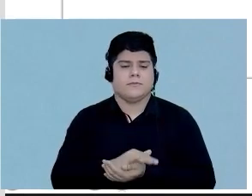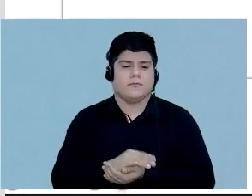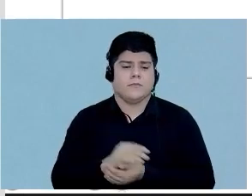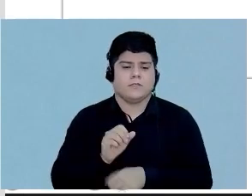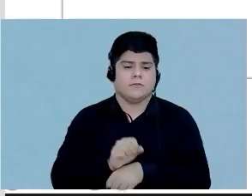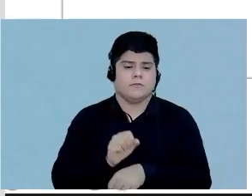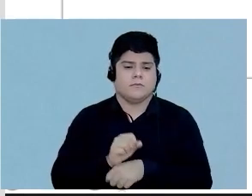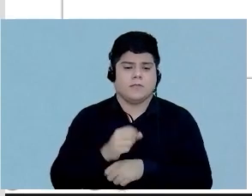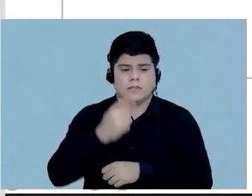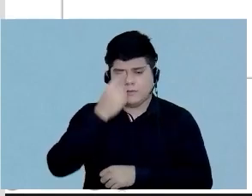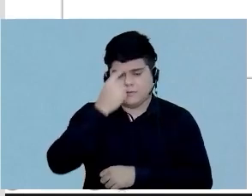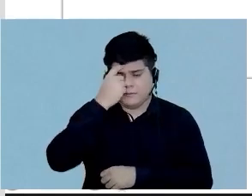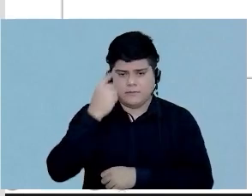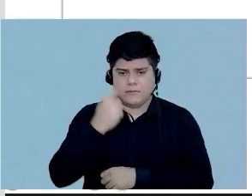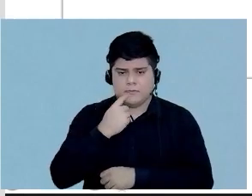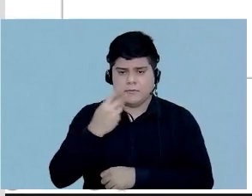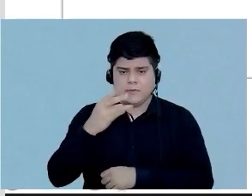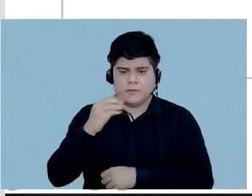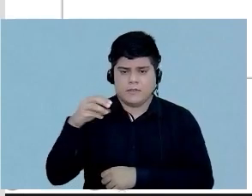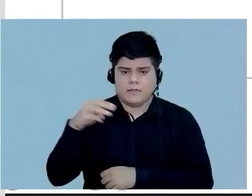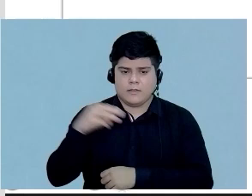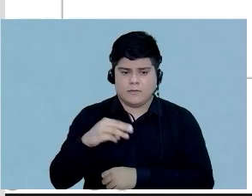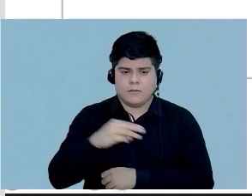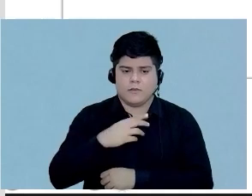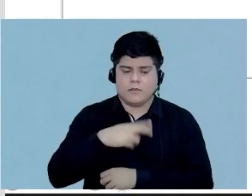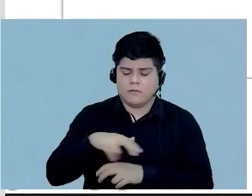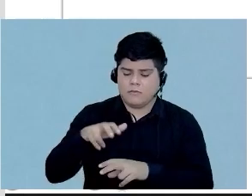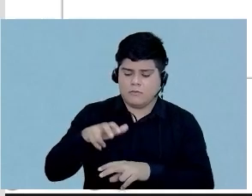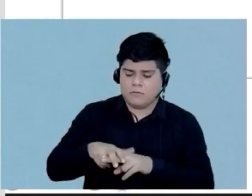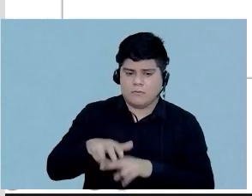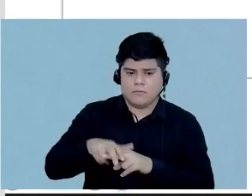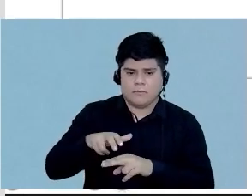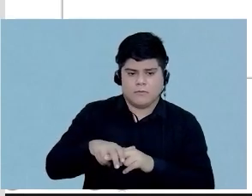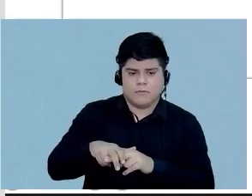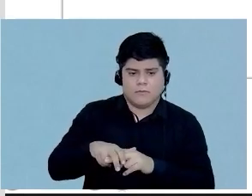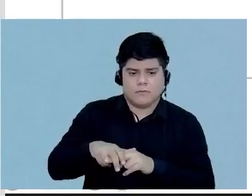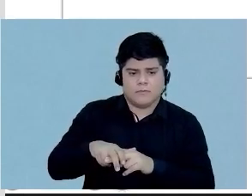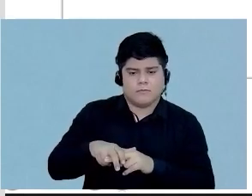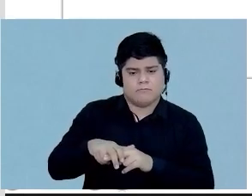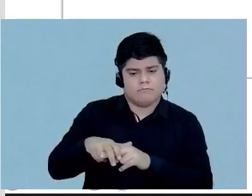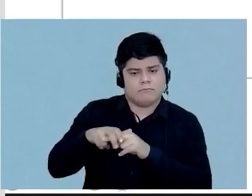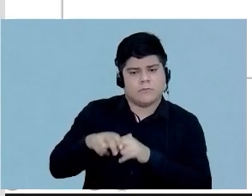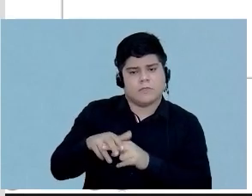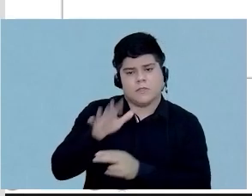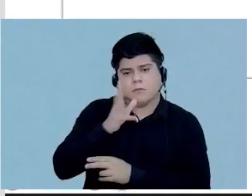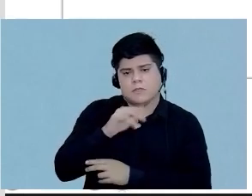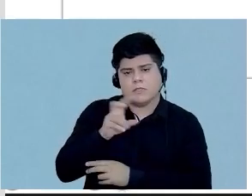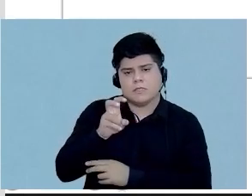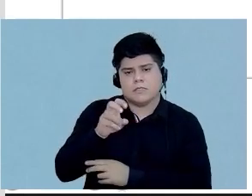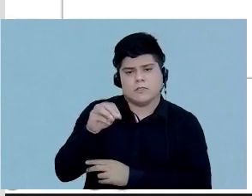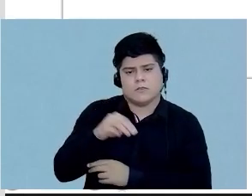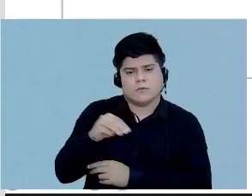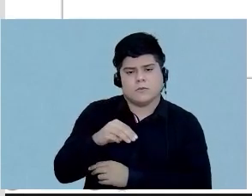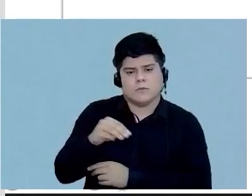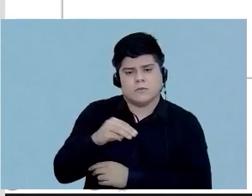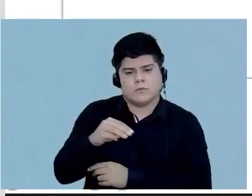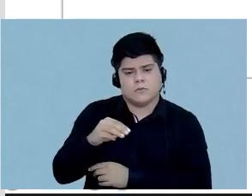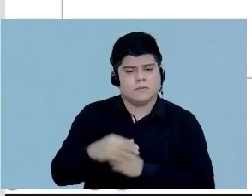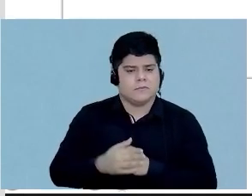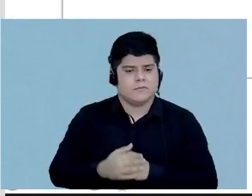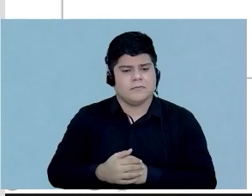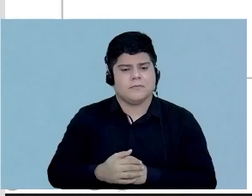30 minutos, faz a aquisição na posição sentada, em Gated Spect, demora 5 minutos essa aquisição.